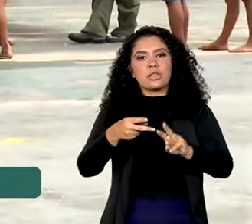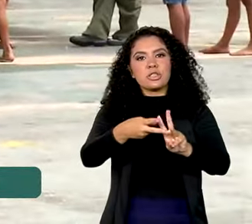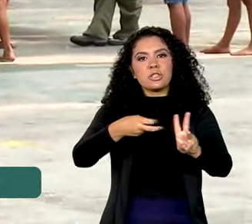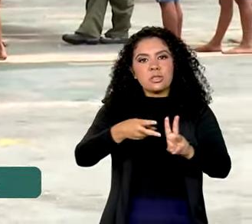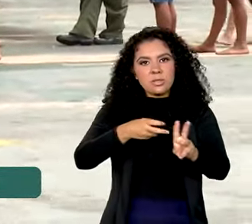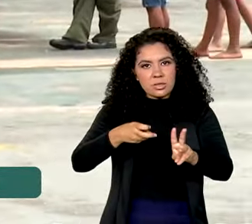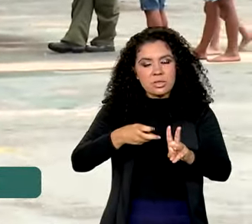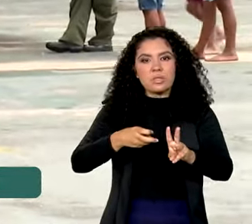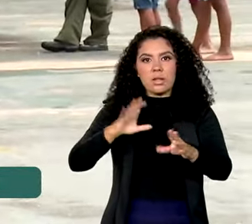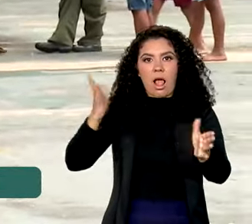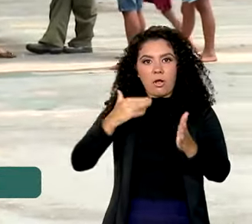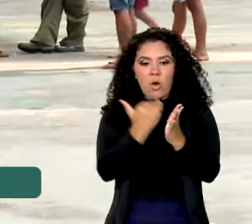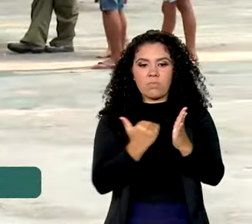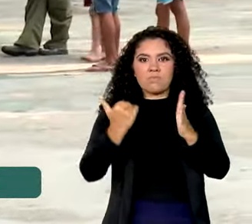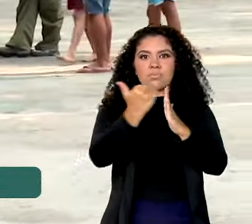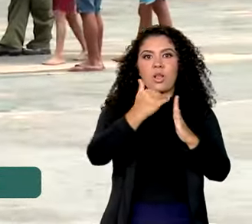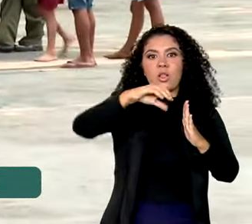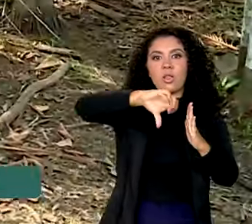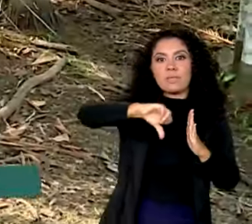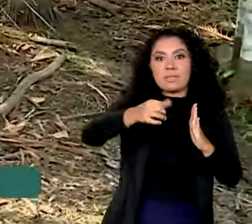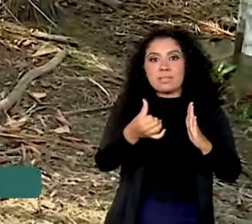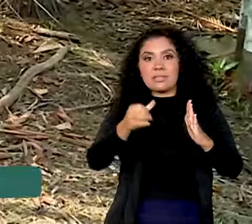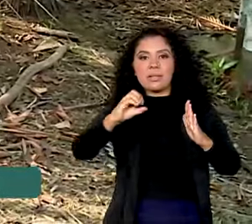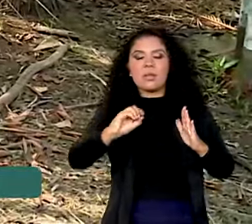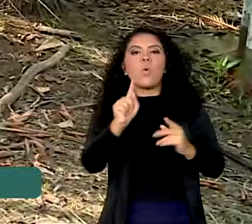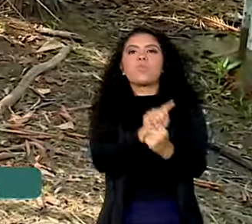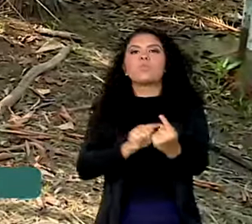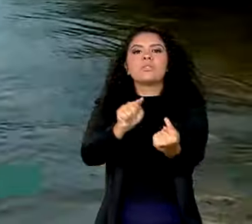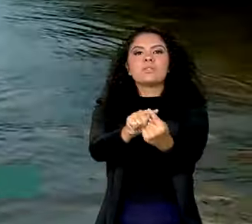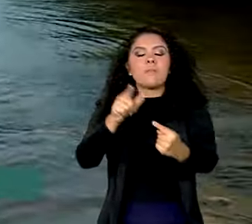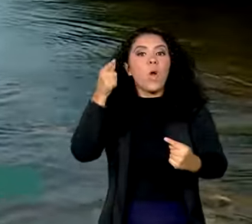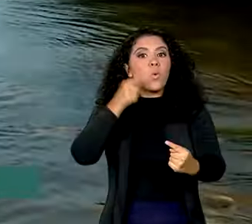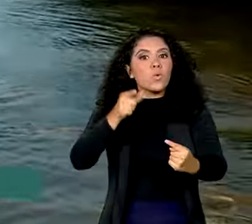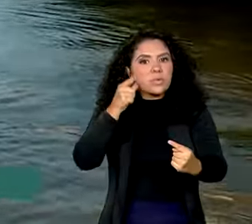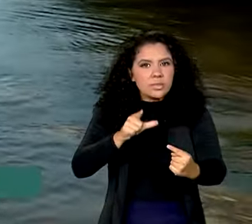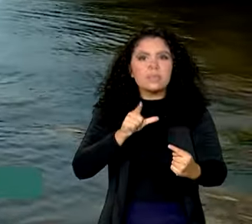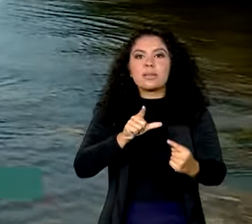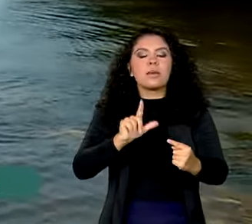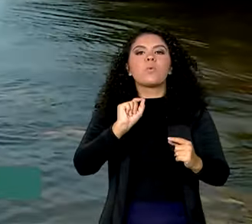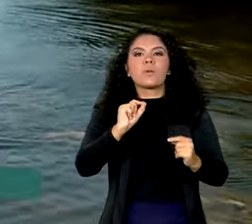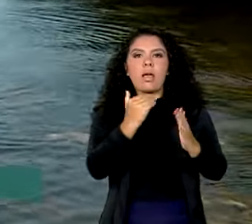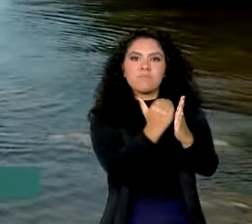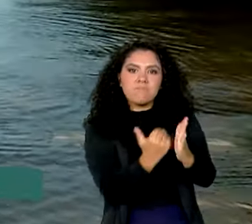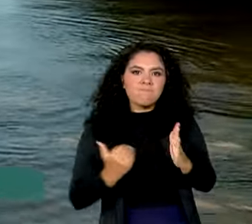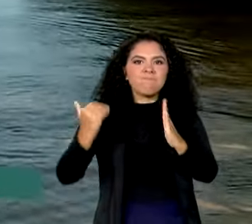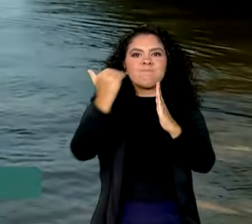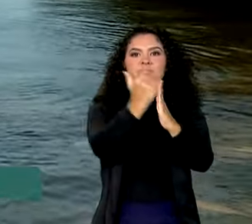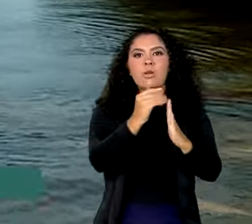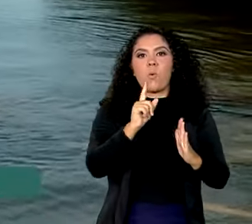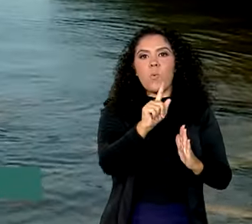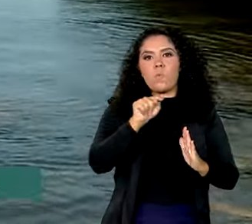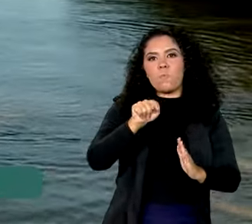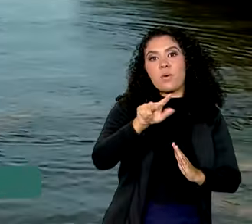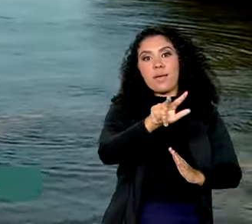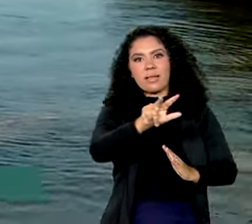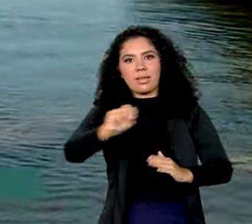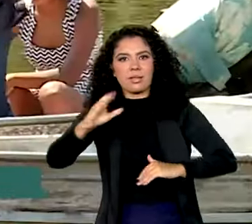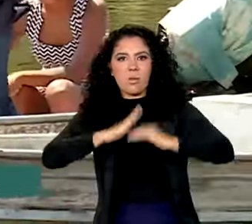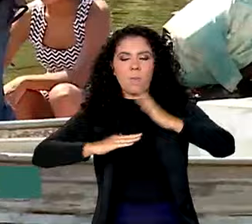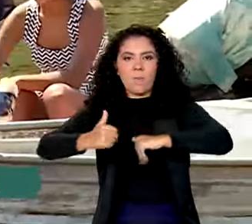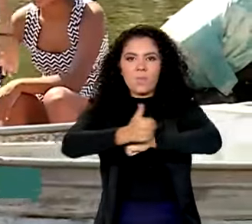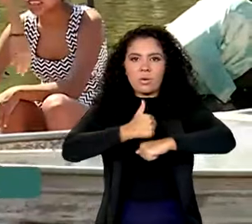960 e a nossa intenção é chegar até o final desse ano com pelo menos 1.500 profissionais